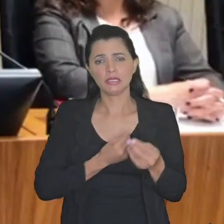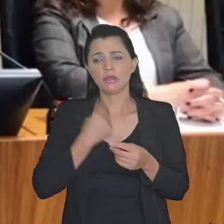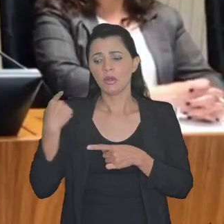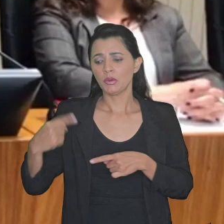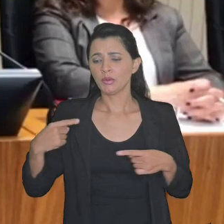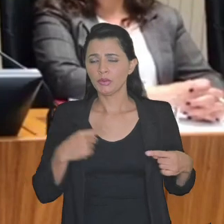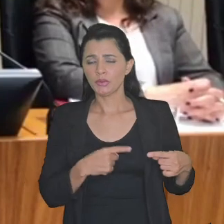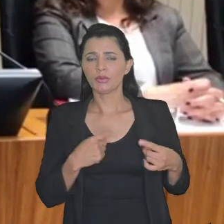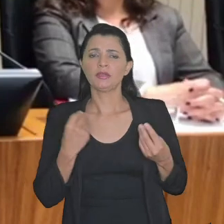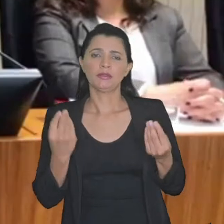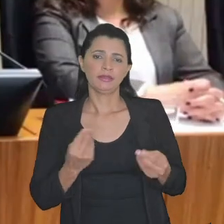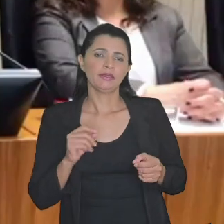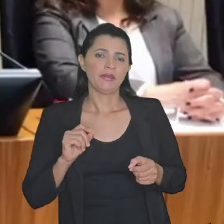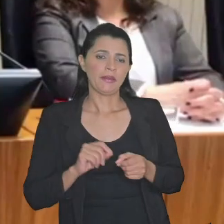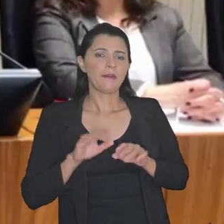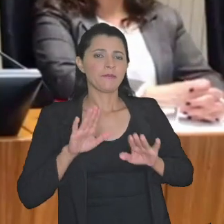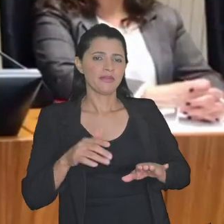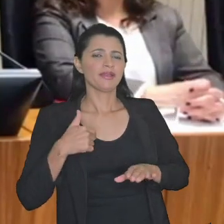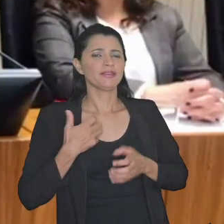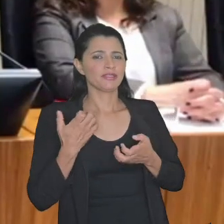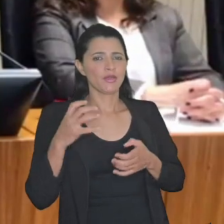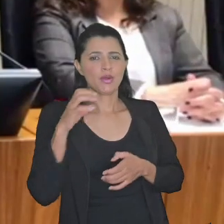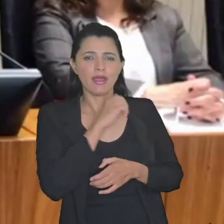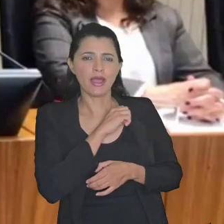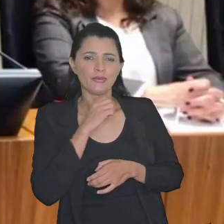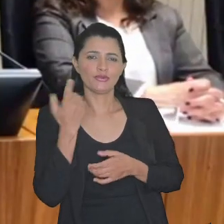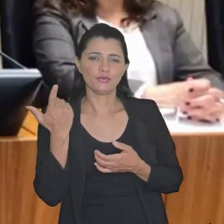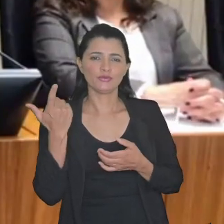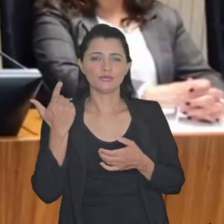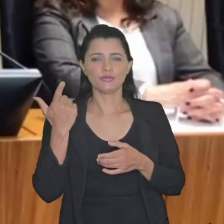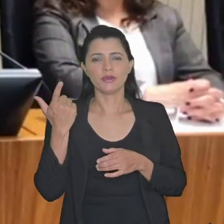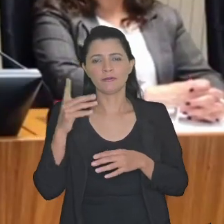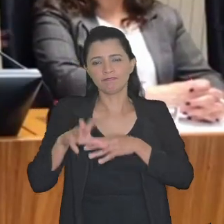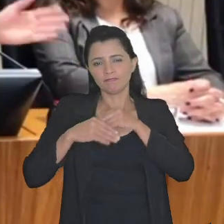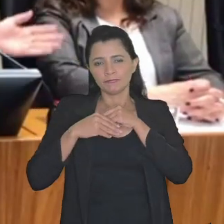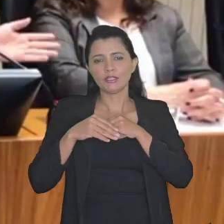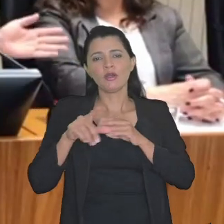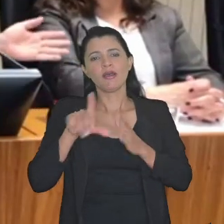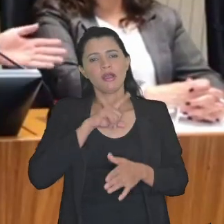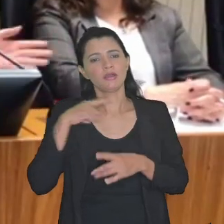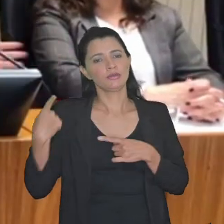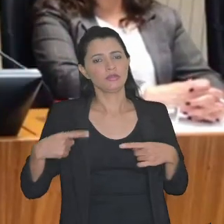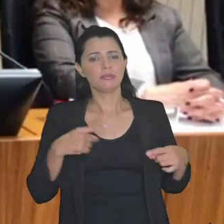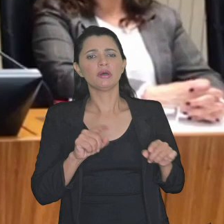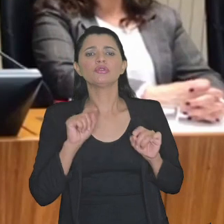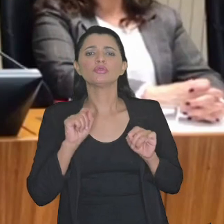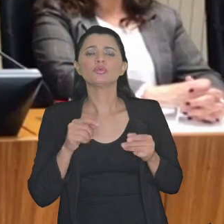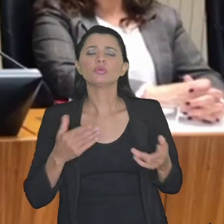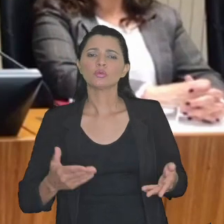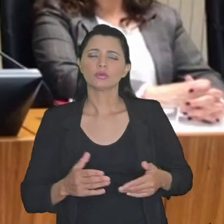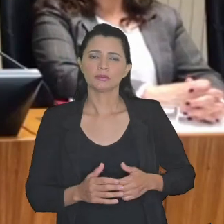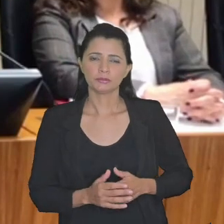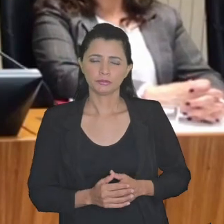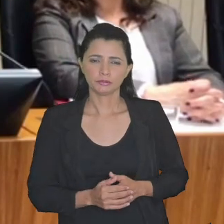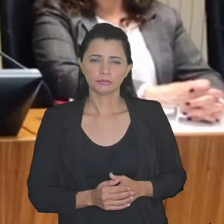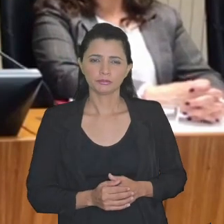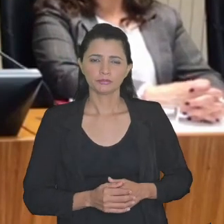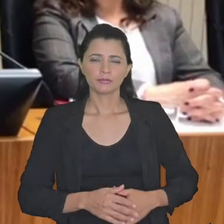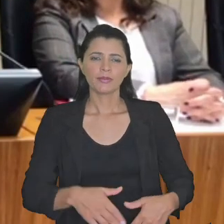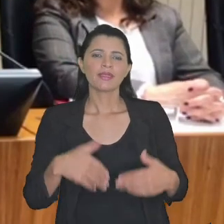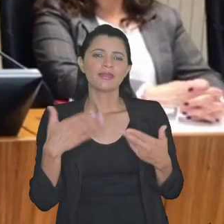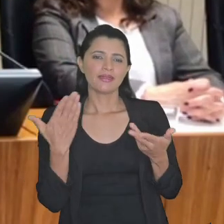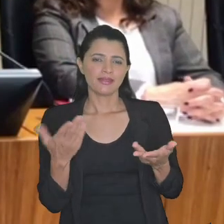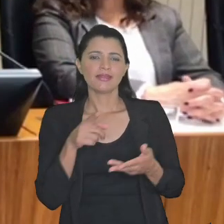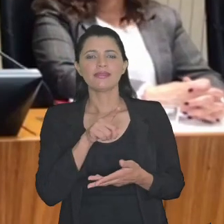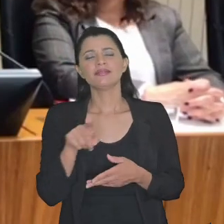fazer um debate mas eu queria fazer só uma observação antes de abrir o debate que é a seguinte